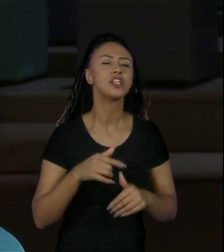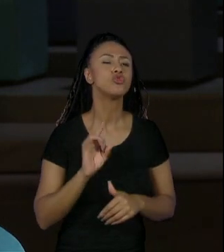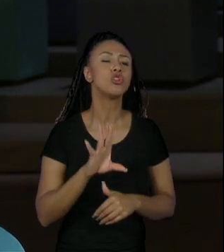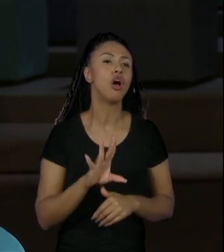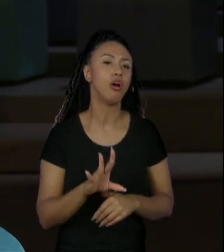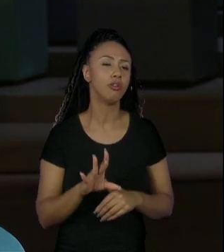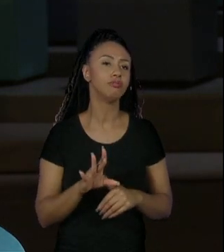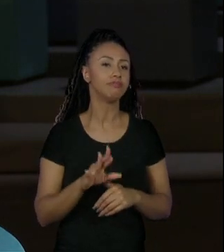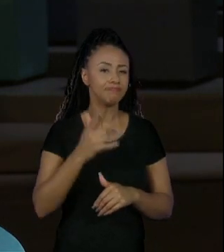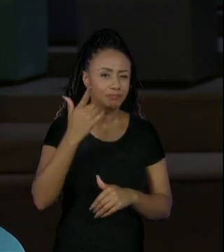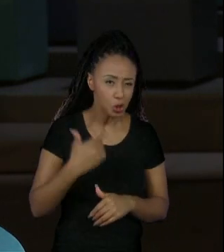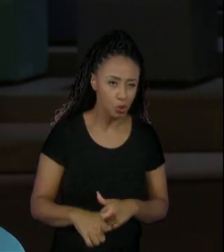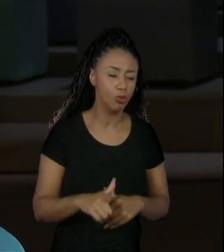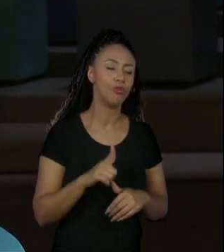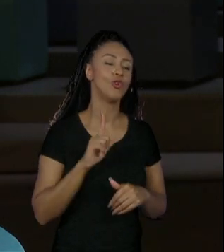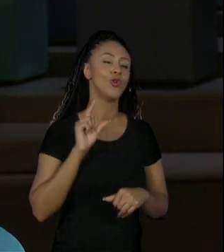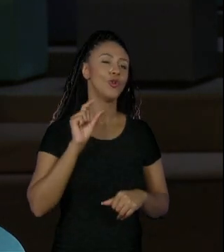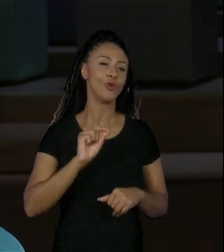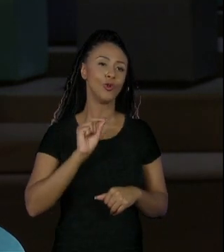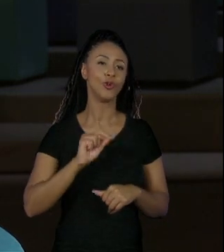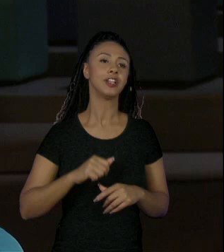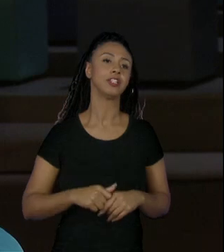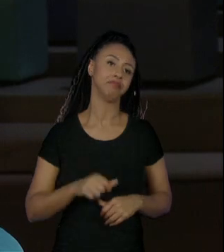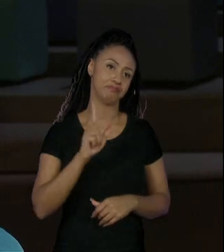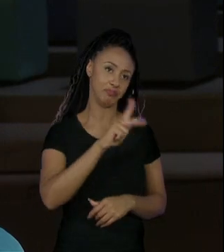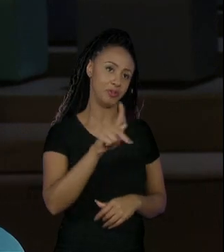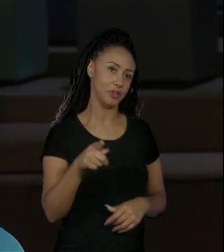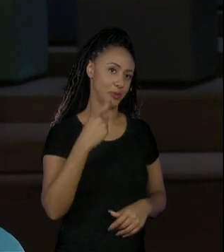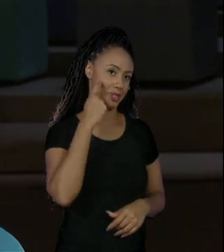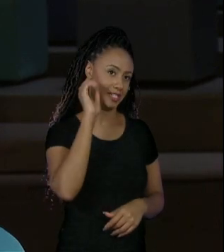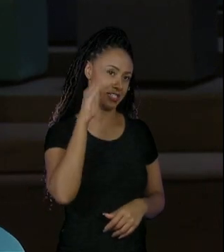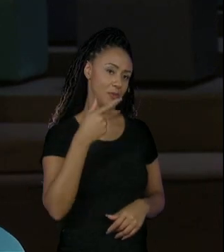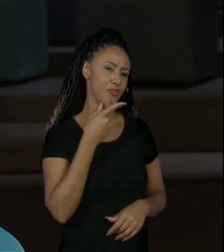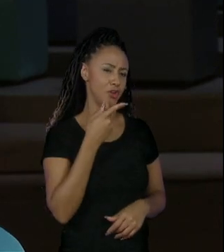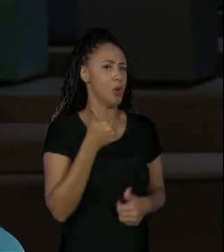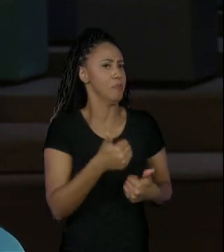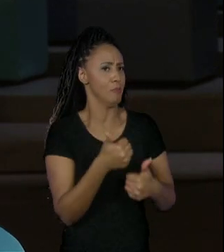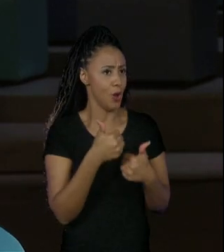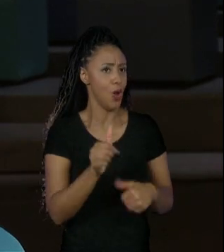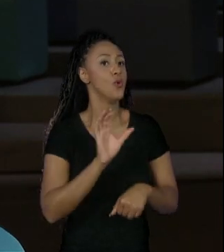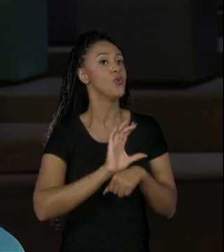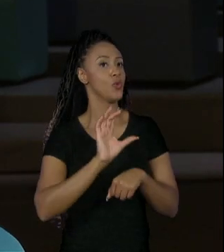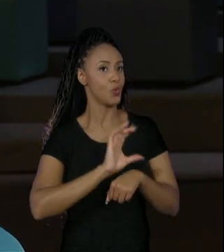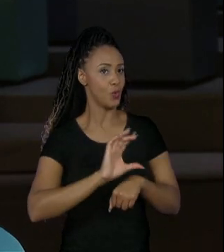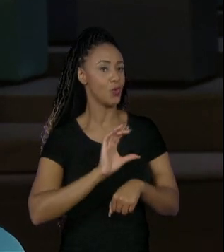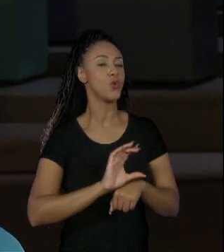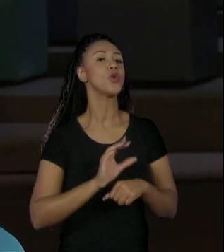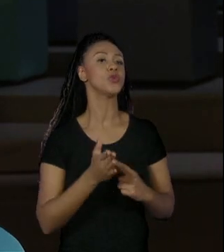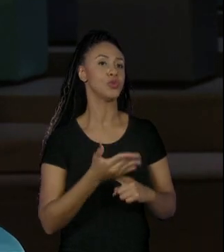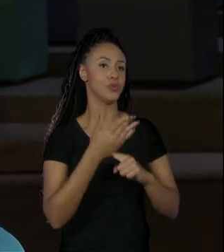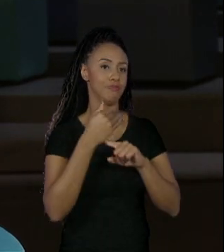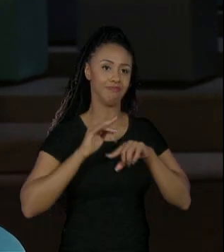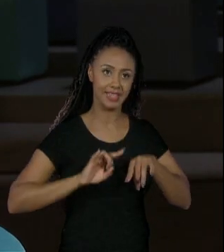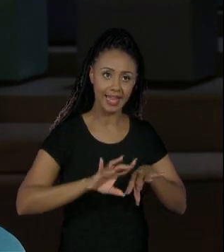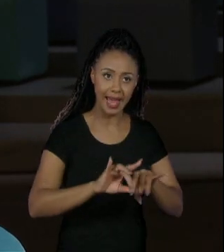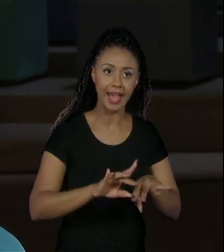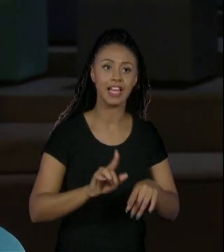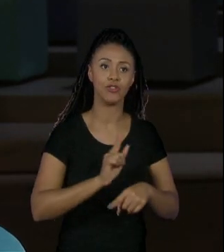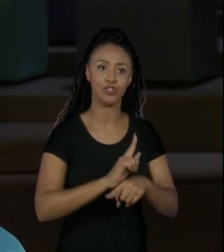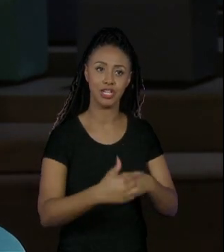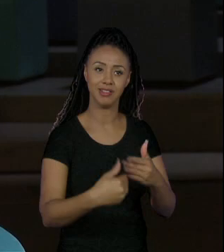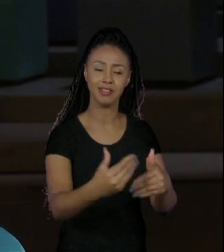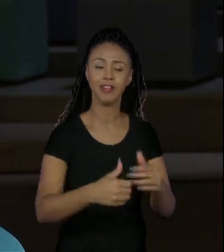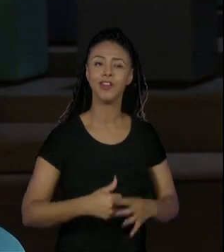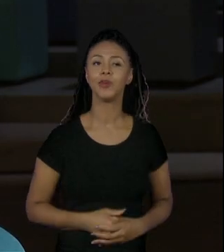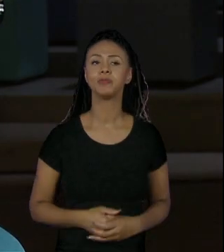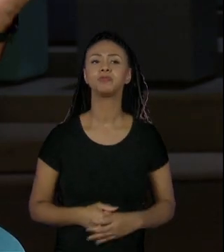reforçasse isso. A professora Simone já disse que vale a pena fazer o curso de tecnologia em processos gerenciais.